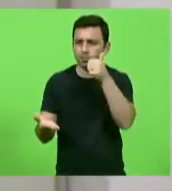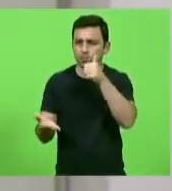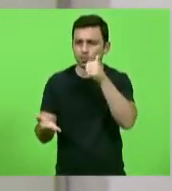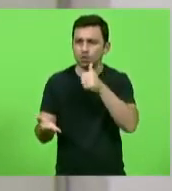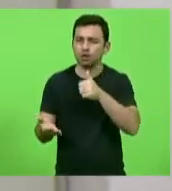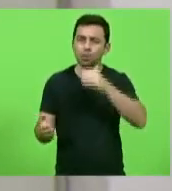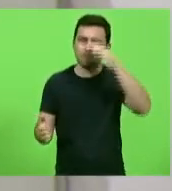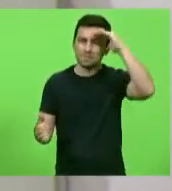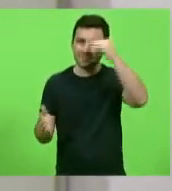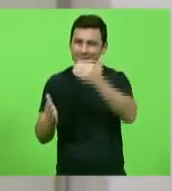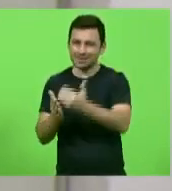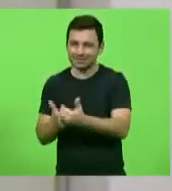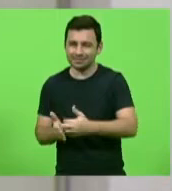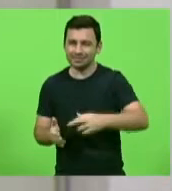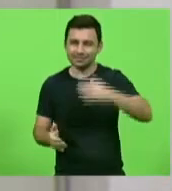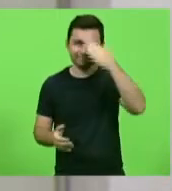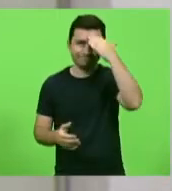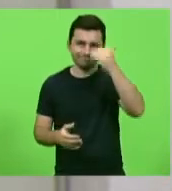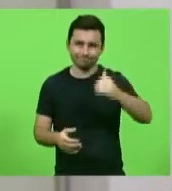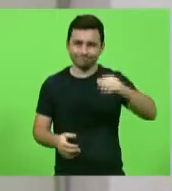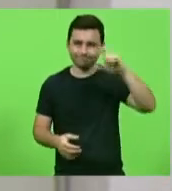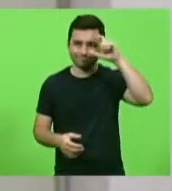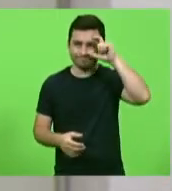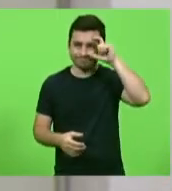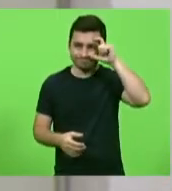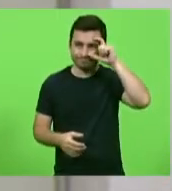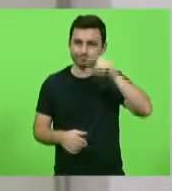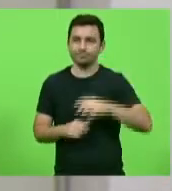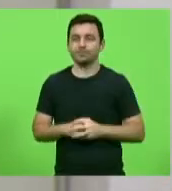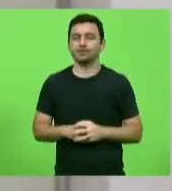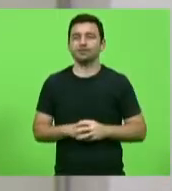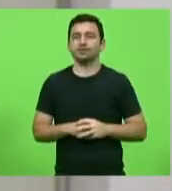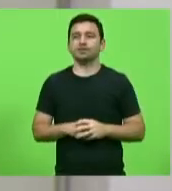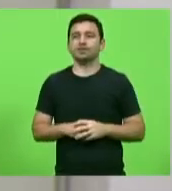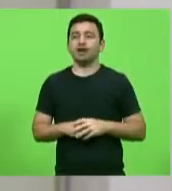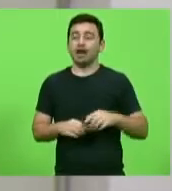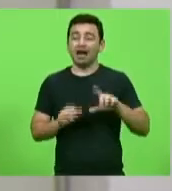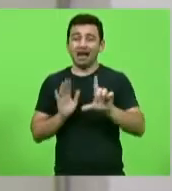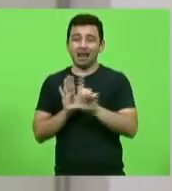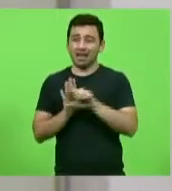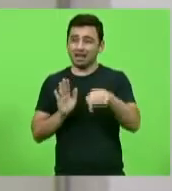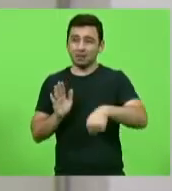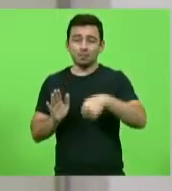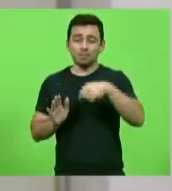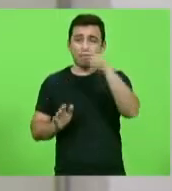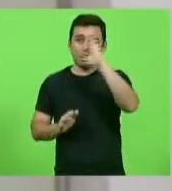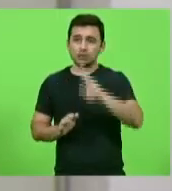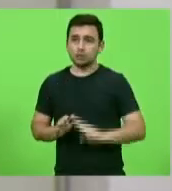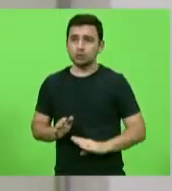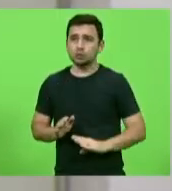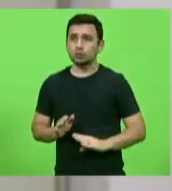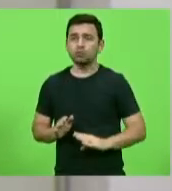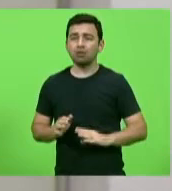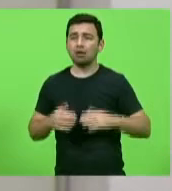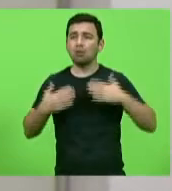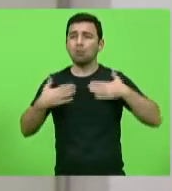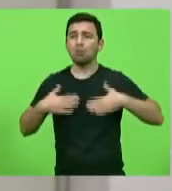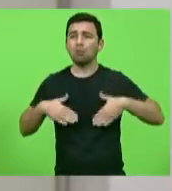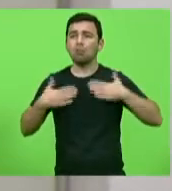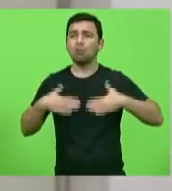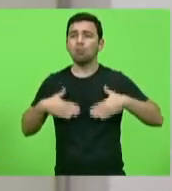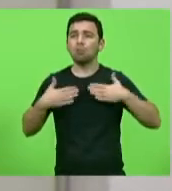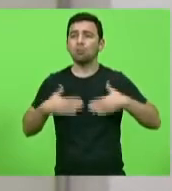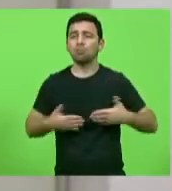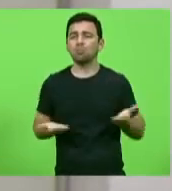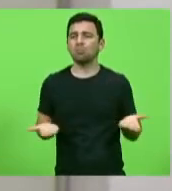lei Maria da Penha, e gente vê que a lei criminal no Brasil é muito branda. Como vossa excelência falou,